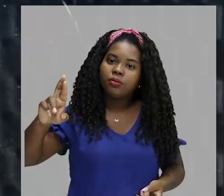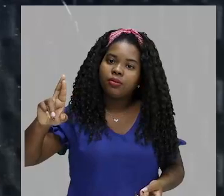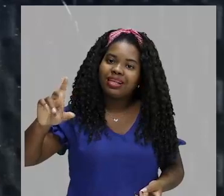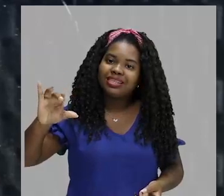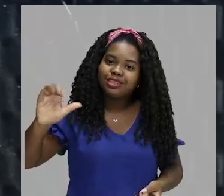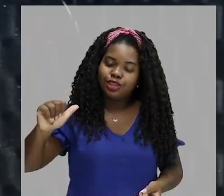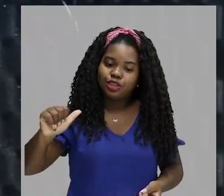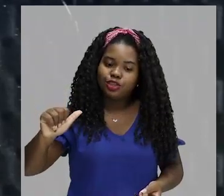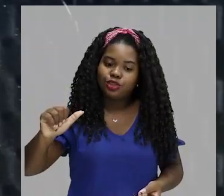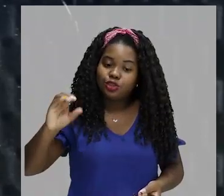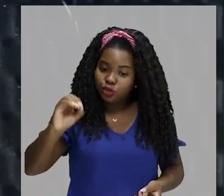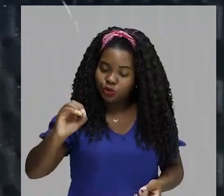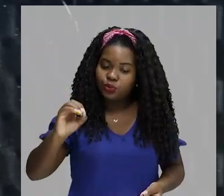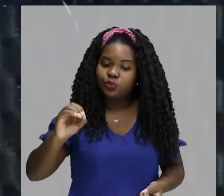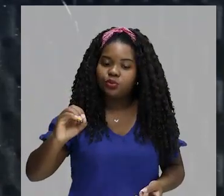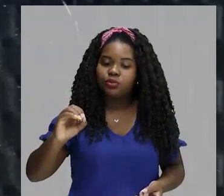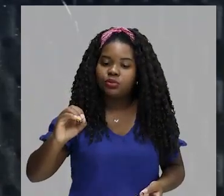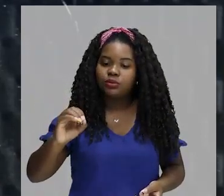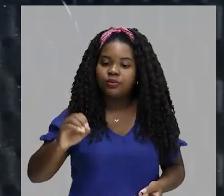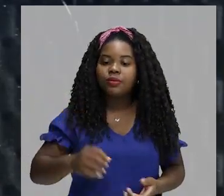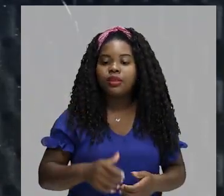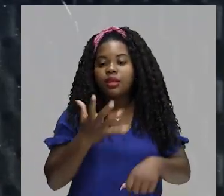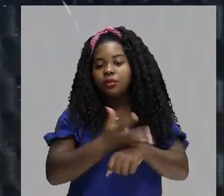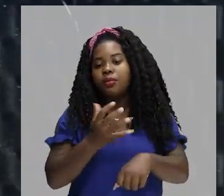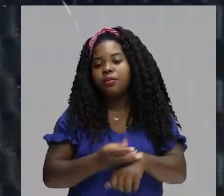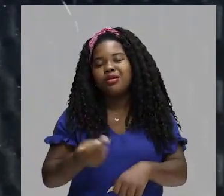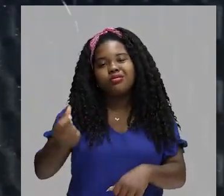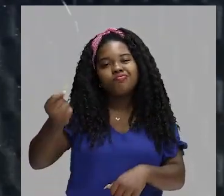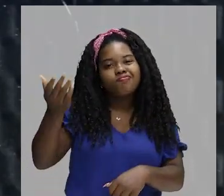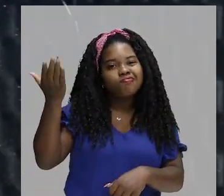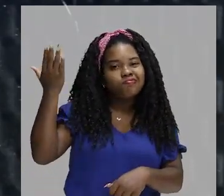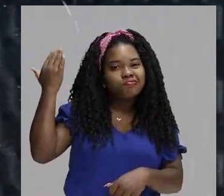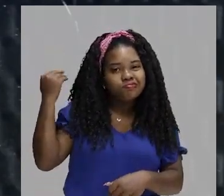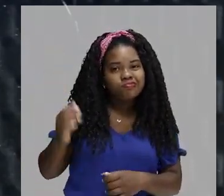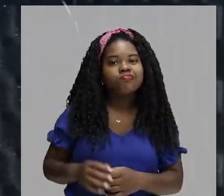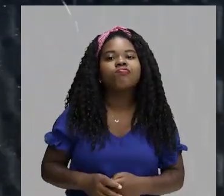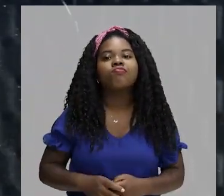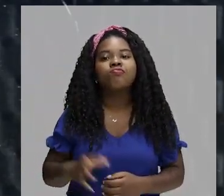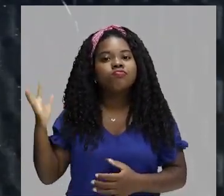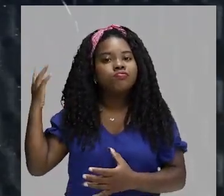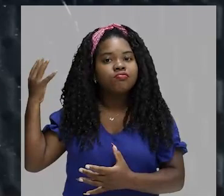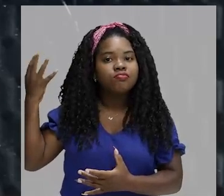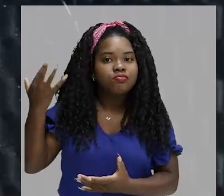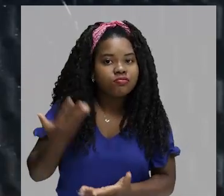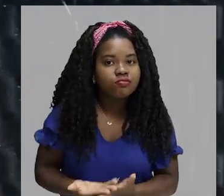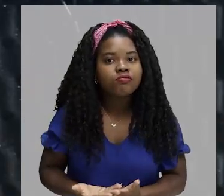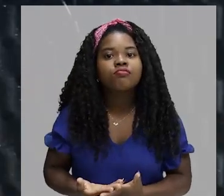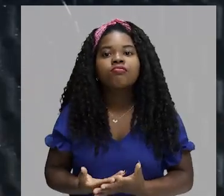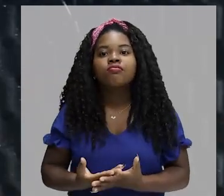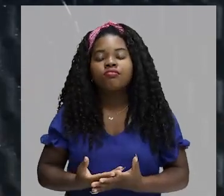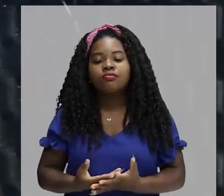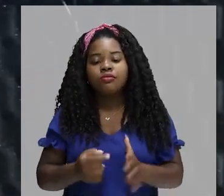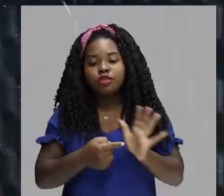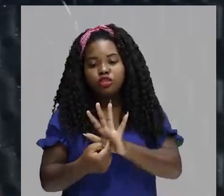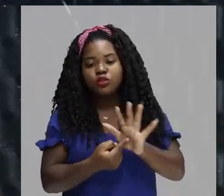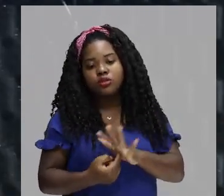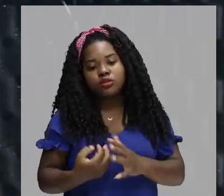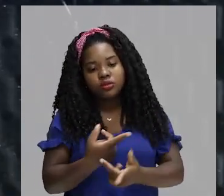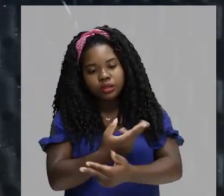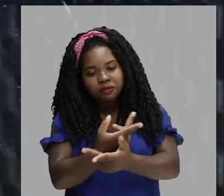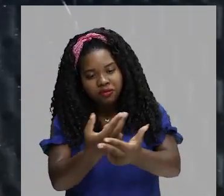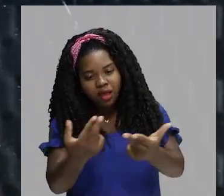muito ativa entre os aztecas. Uma atividade econômica que, inclusive, nos mostra a presença de grandes